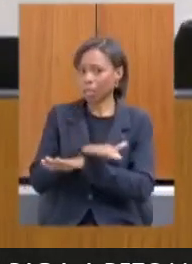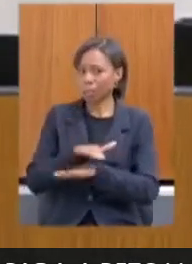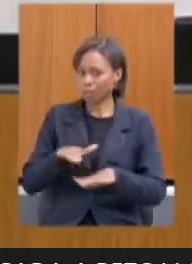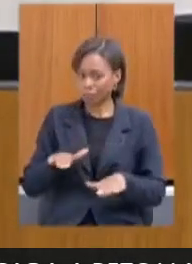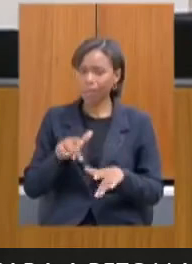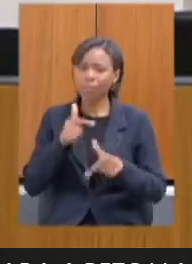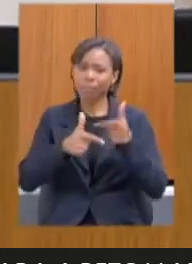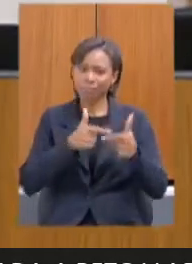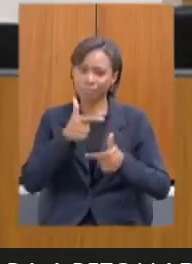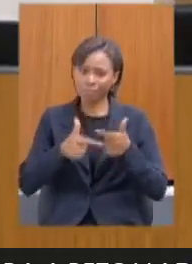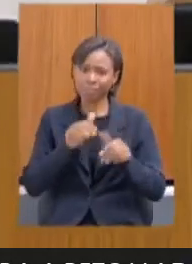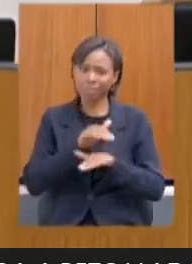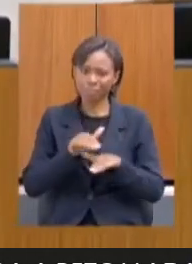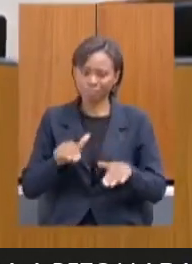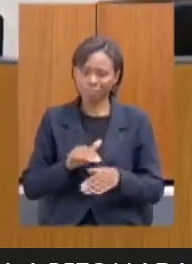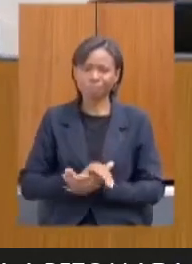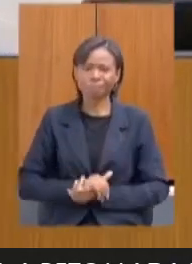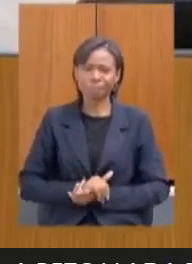e encerra os trabalhos.